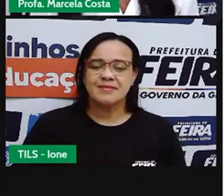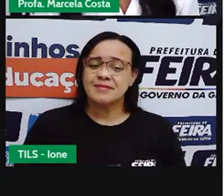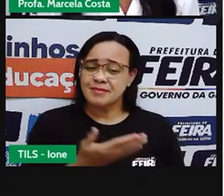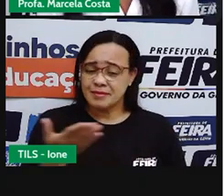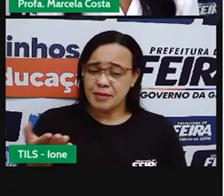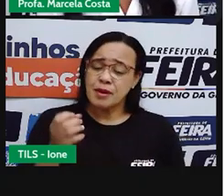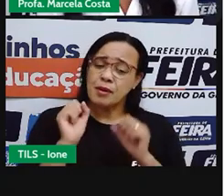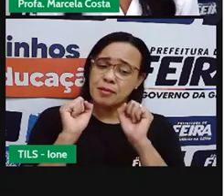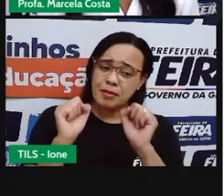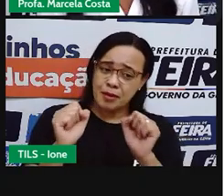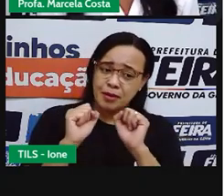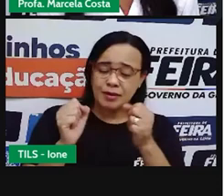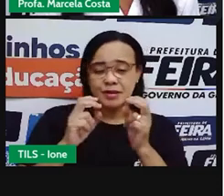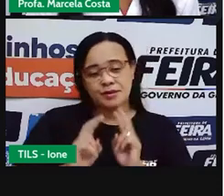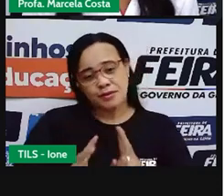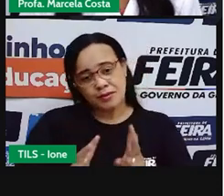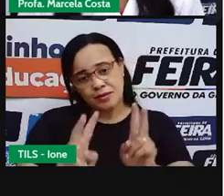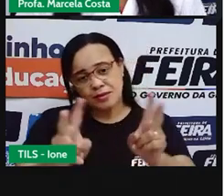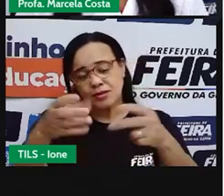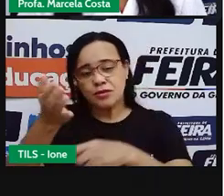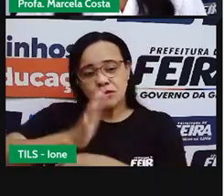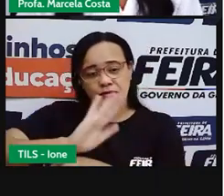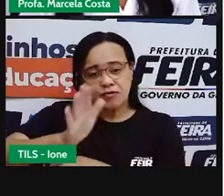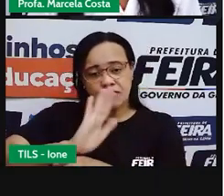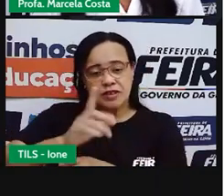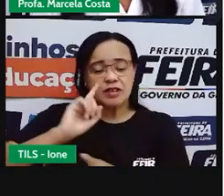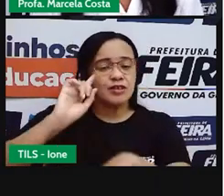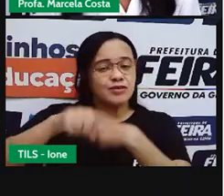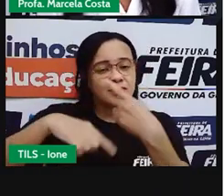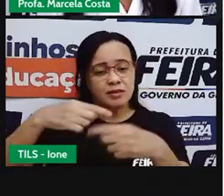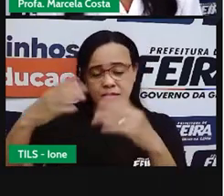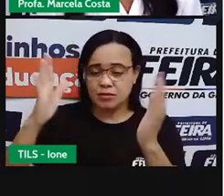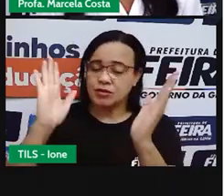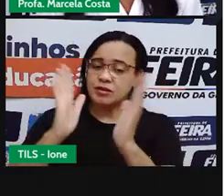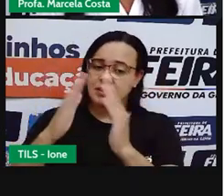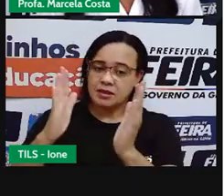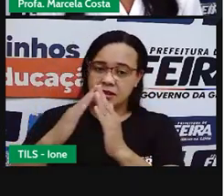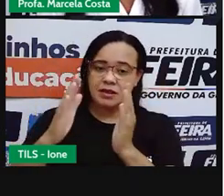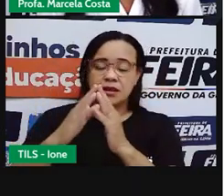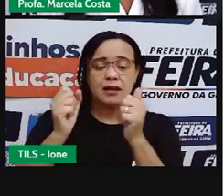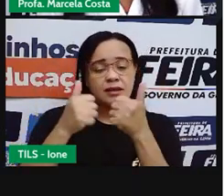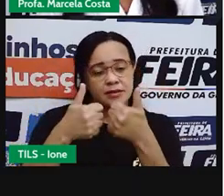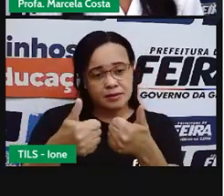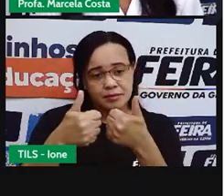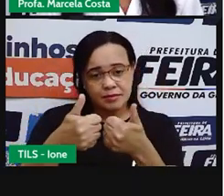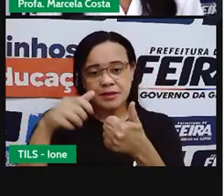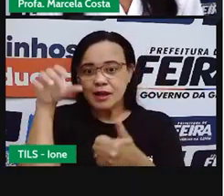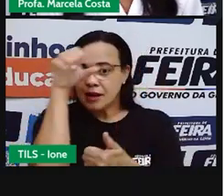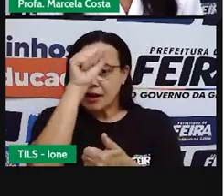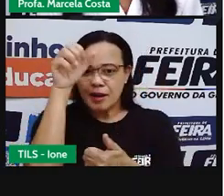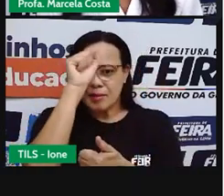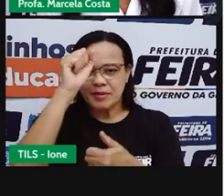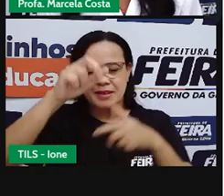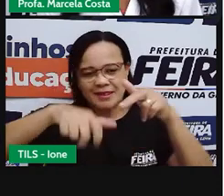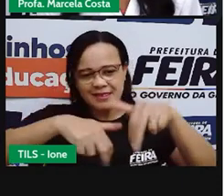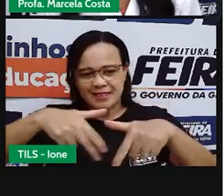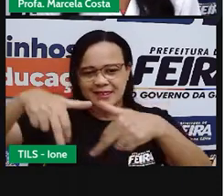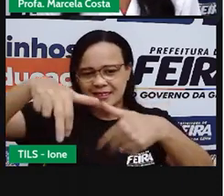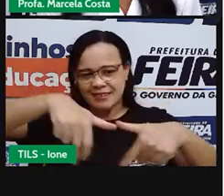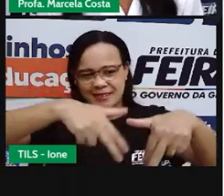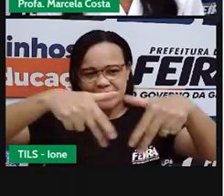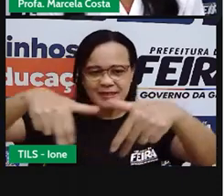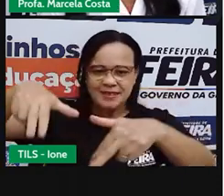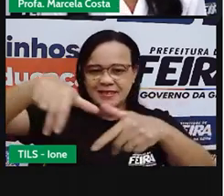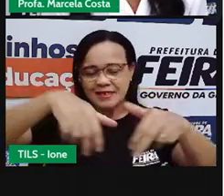Vocês podem continuar assistindo Esse vídeo de tchutchuê em casa Tá? Aprendendo aí Essa